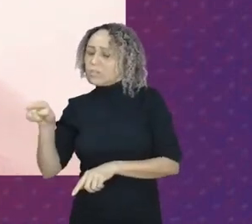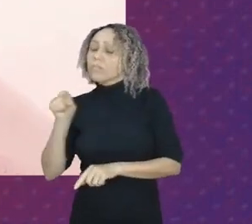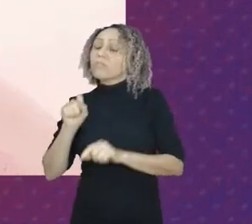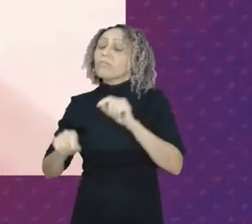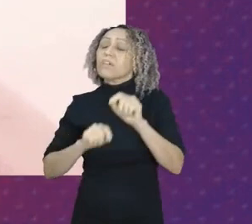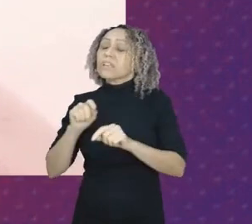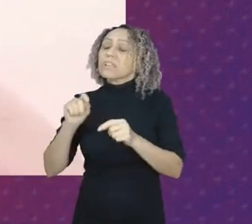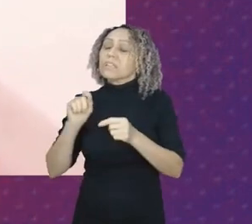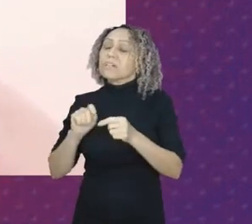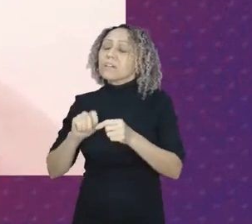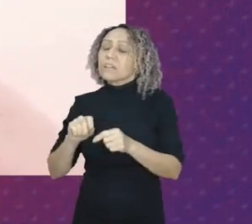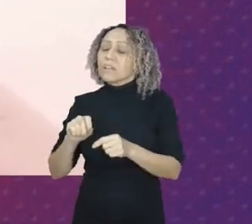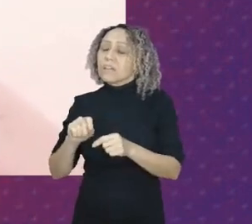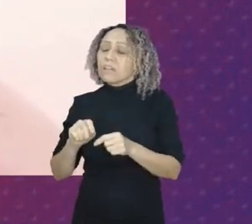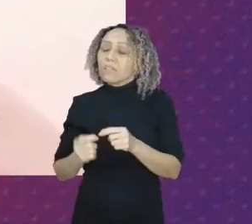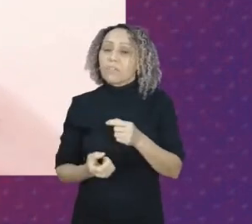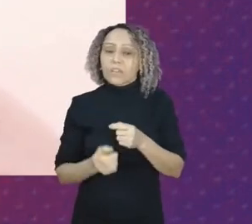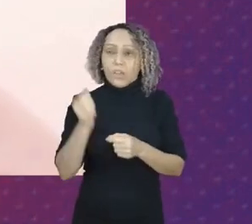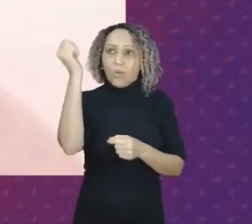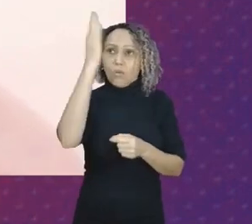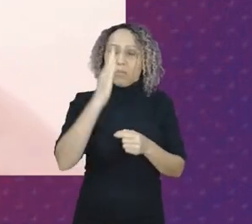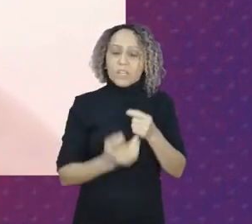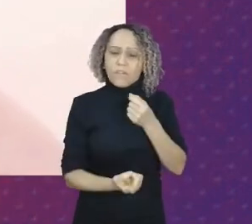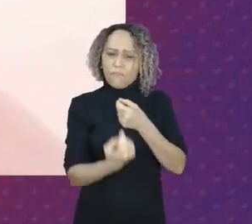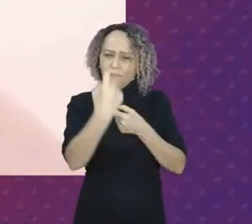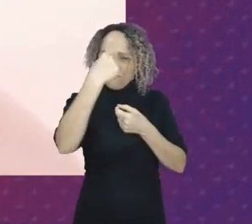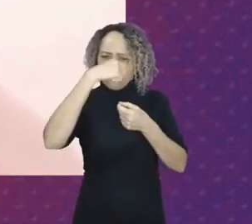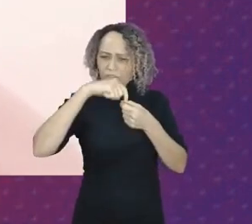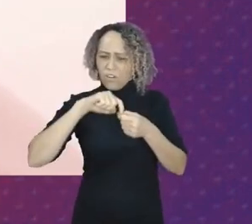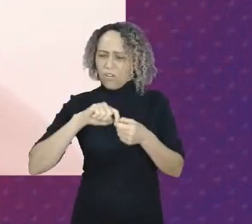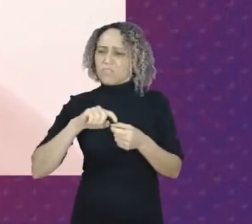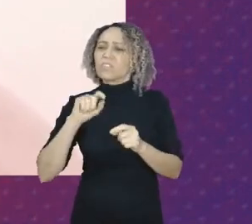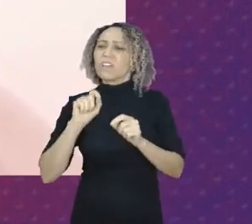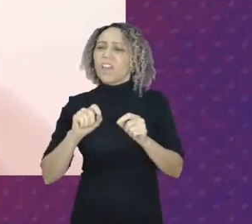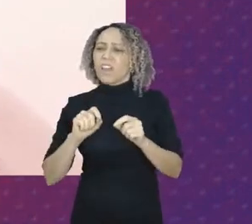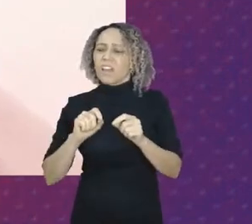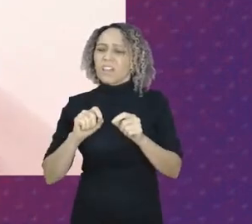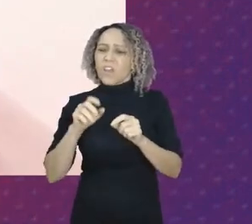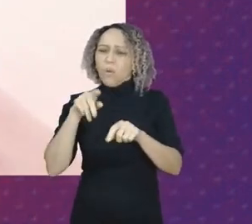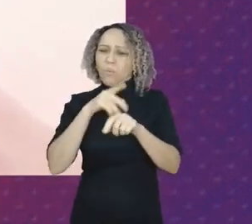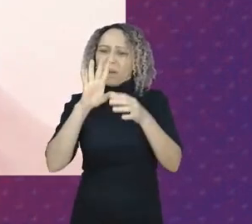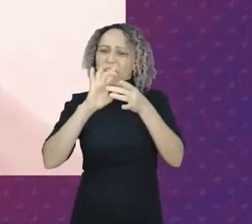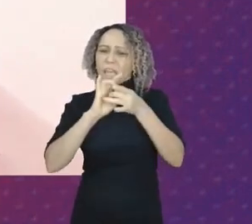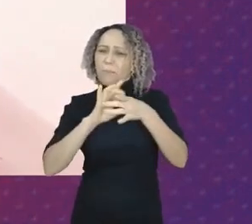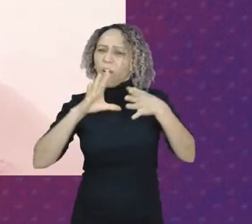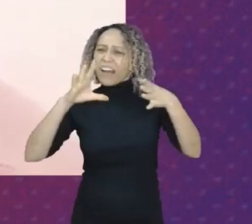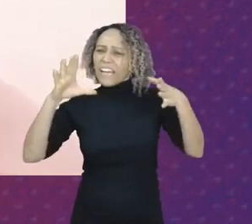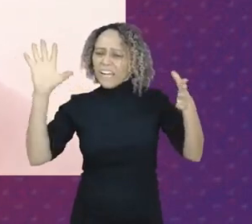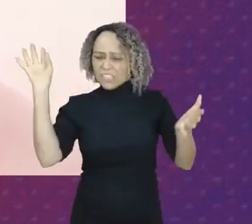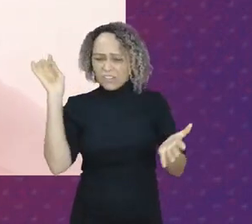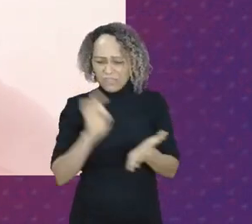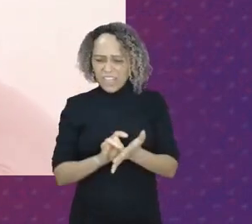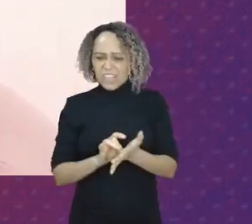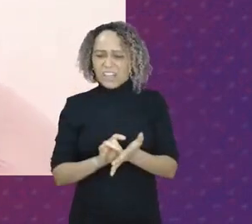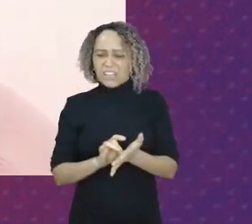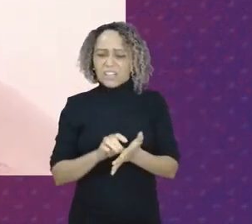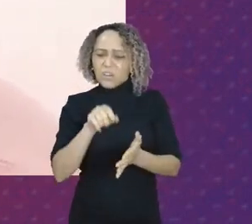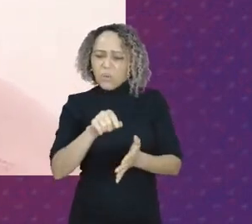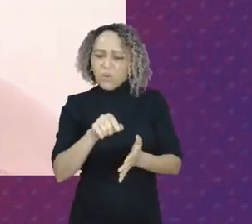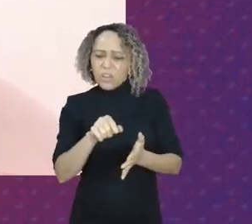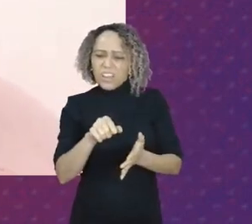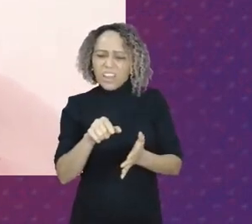volte a ser um país democrático de fato, com que esse número de miserabilidade diminua.